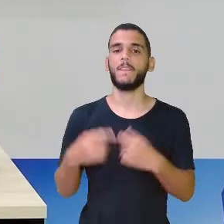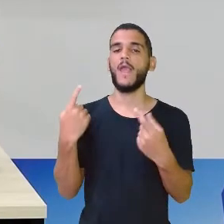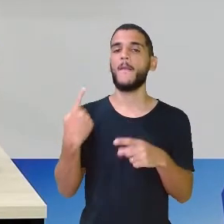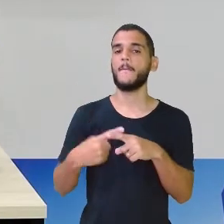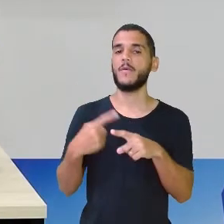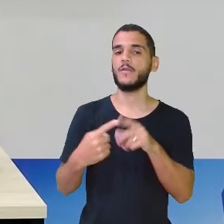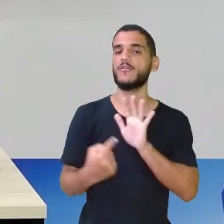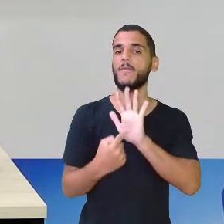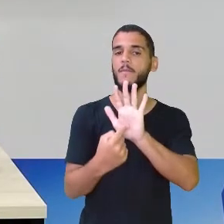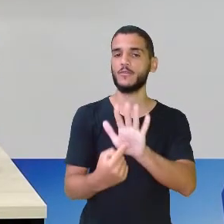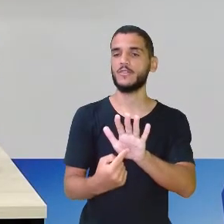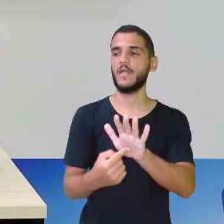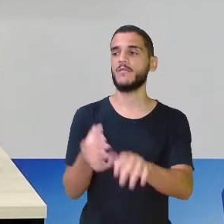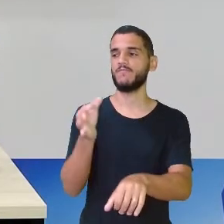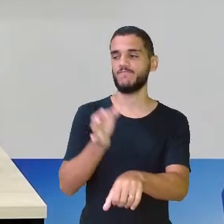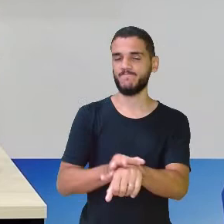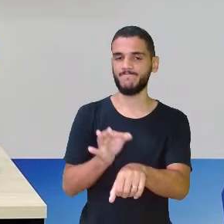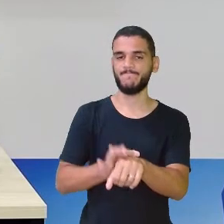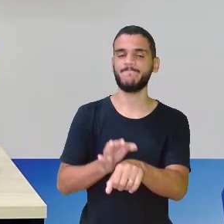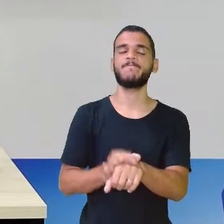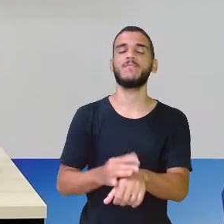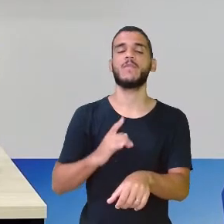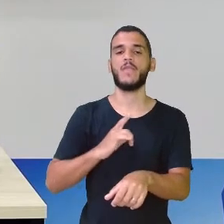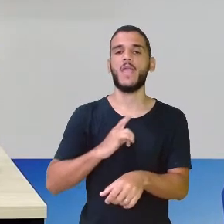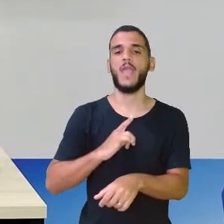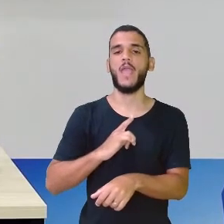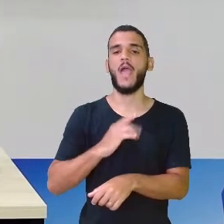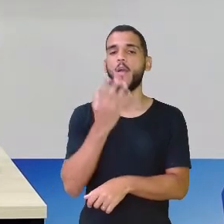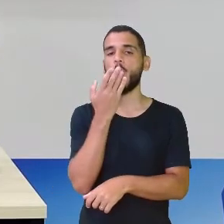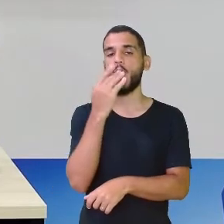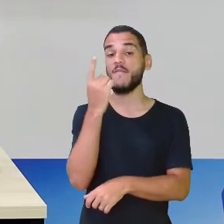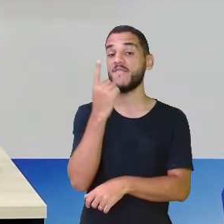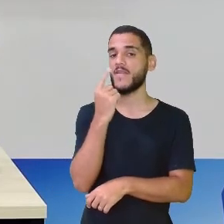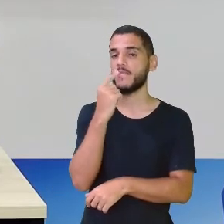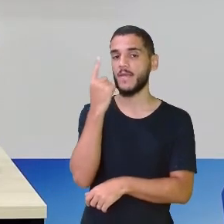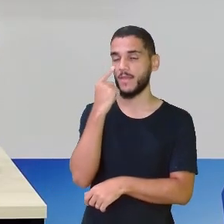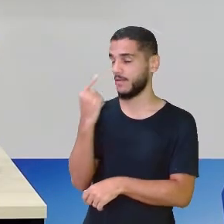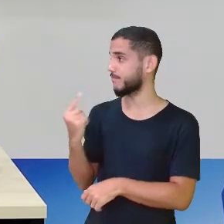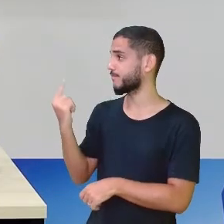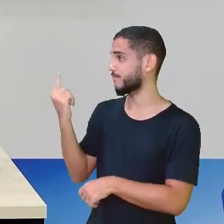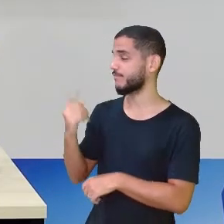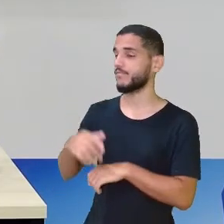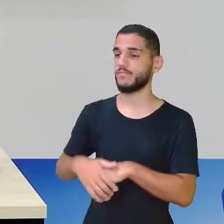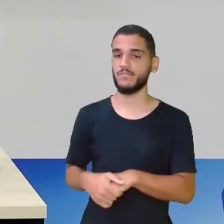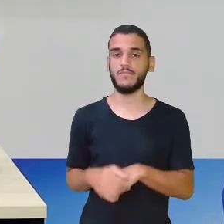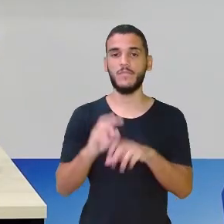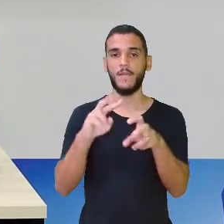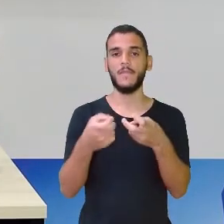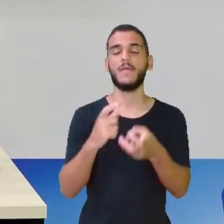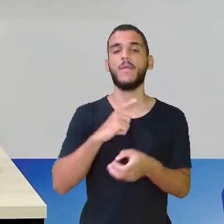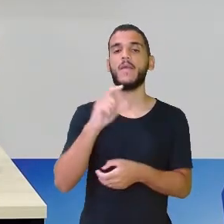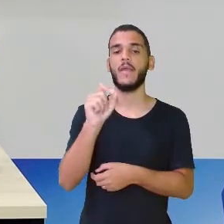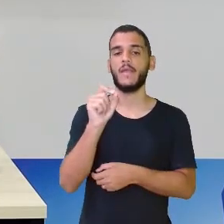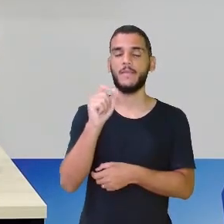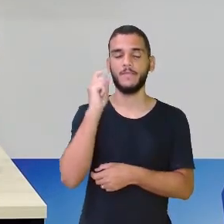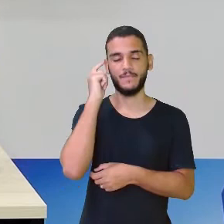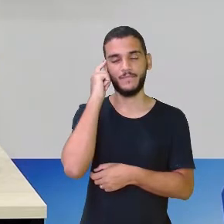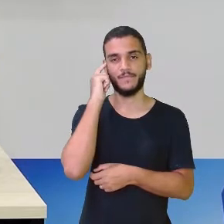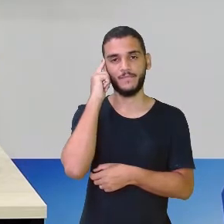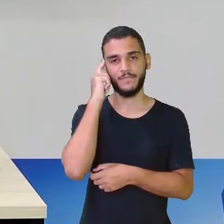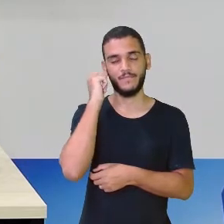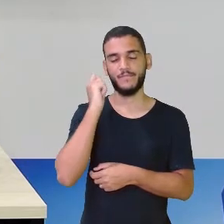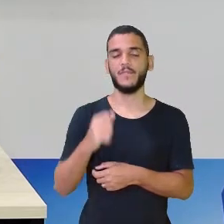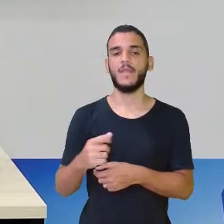nesse relógio. Esse relógio aqui, ó, essa parte vermelha. Se vocês observarem, ele pega o quê? Ele está